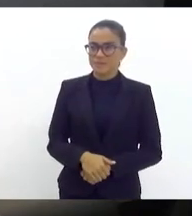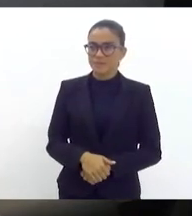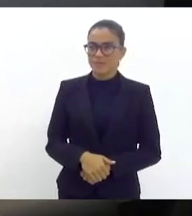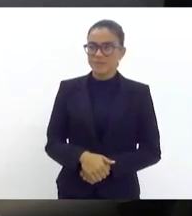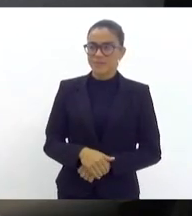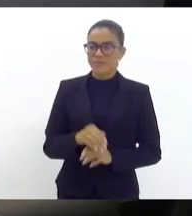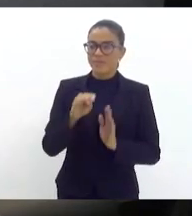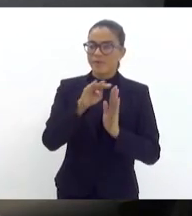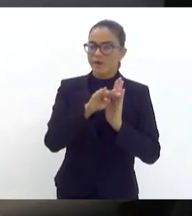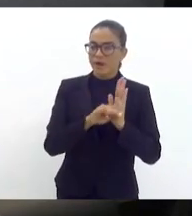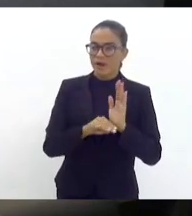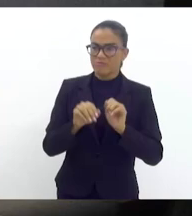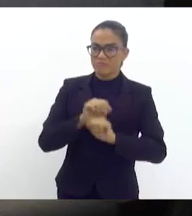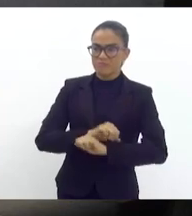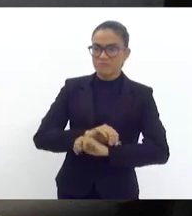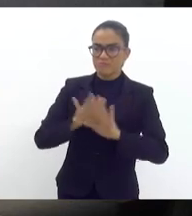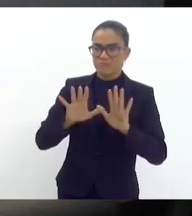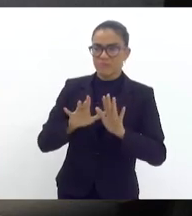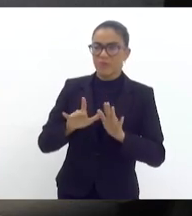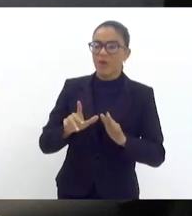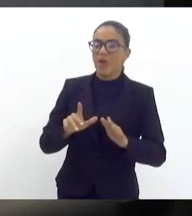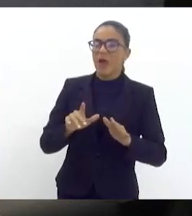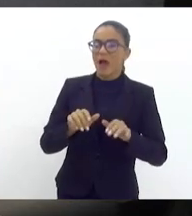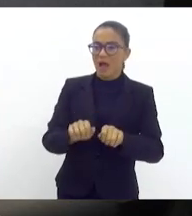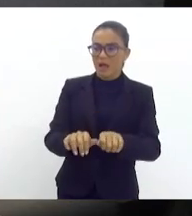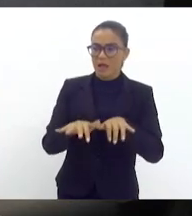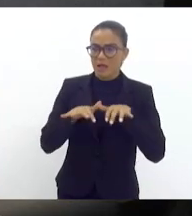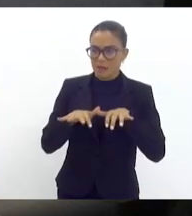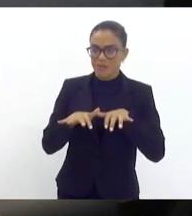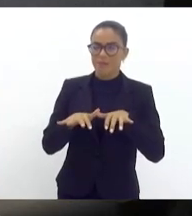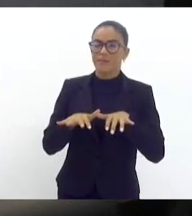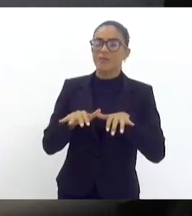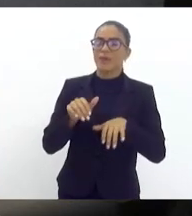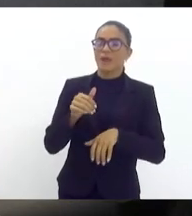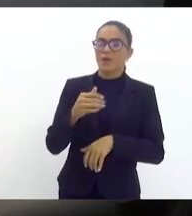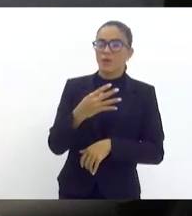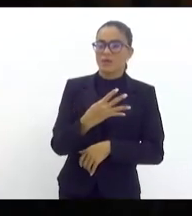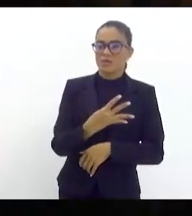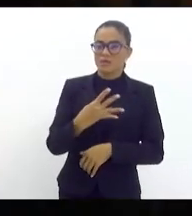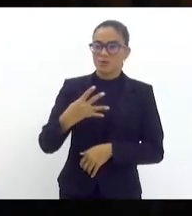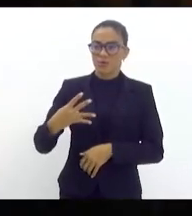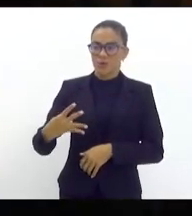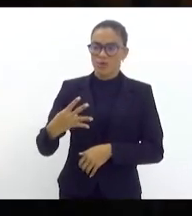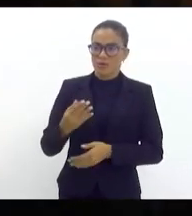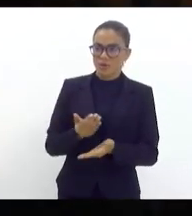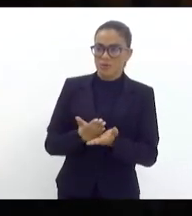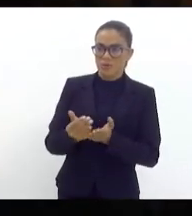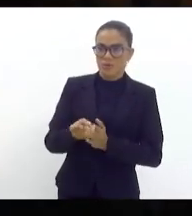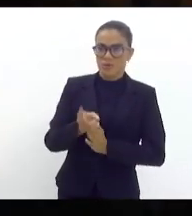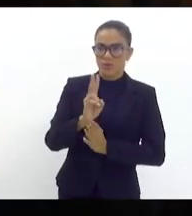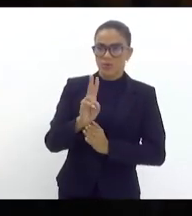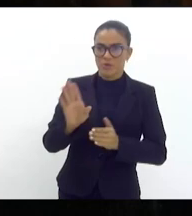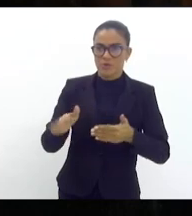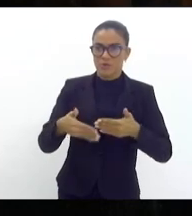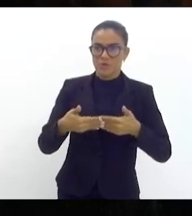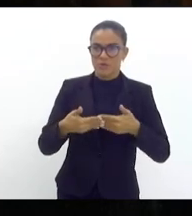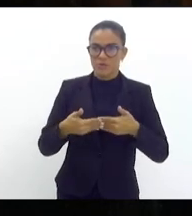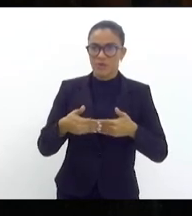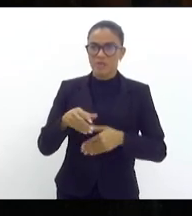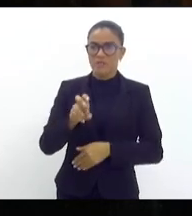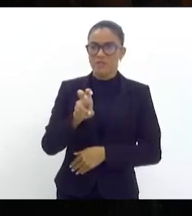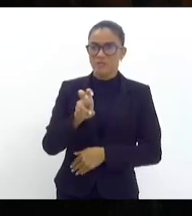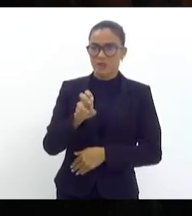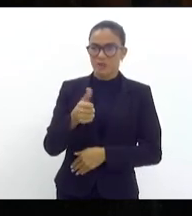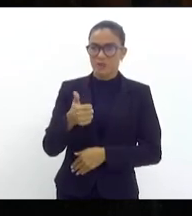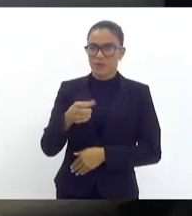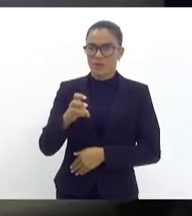A ata reflete com exatidão o ocorrido na 44ª sessão ordinária que, iniciada às 14 horas, encerrou-se às 17 horas